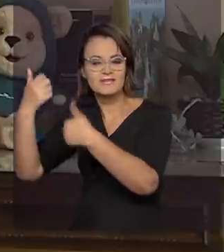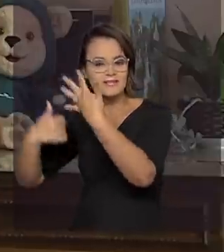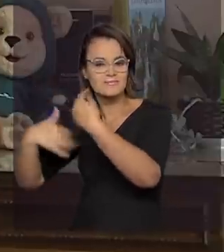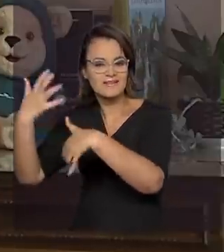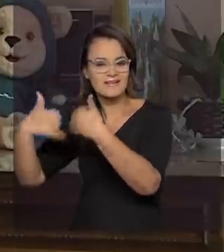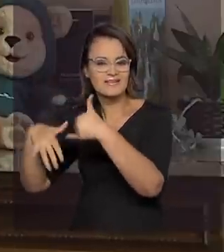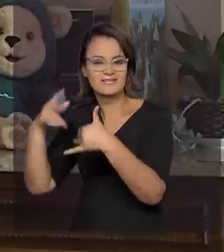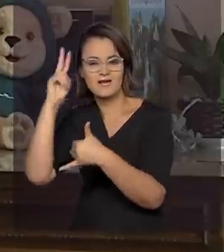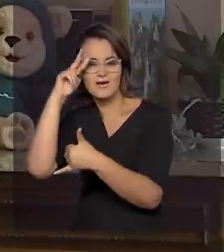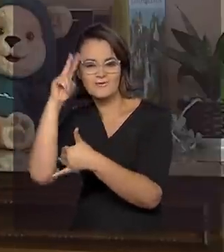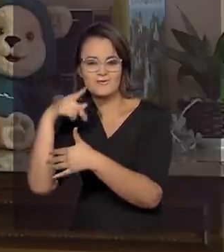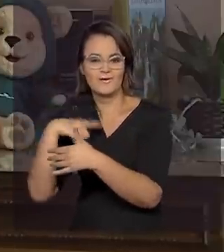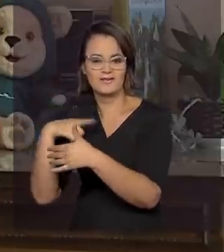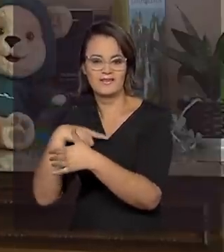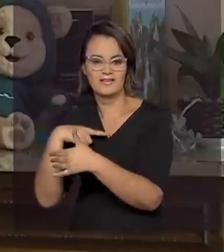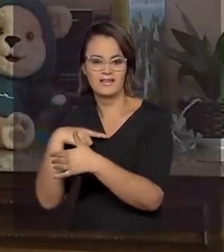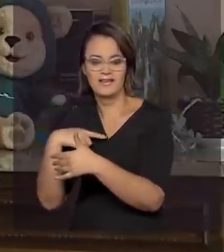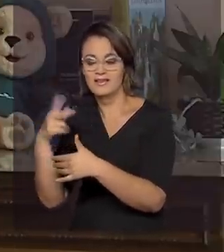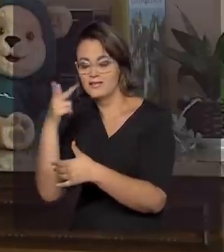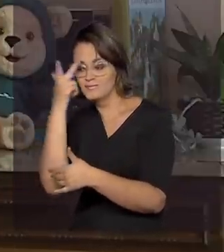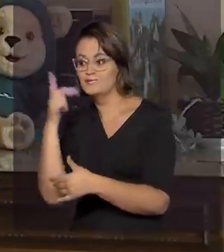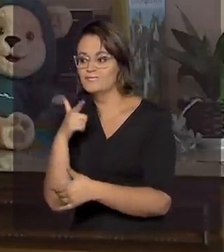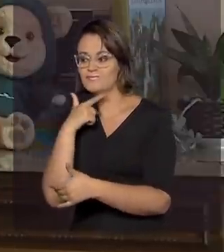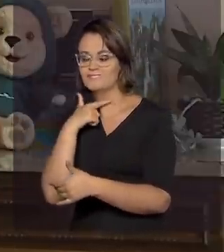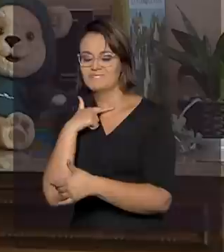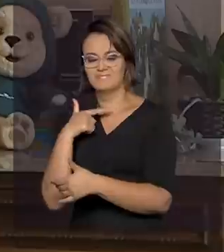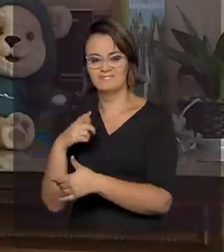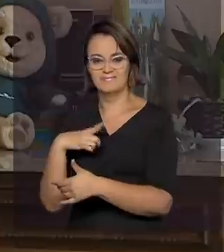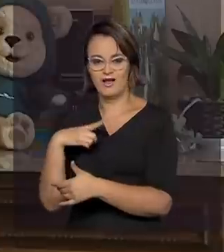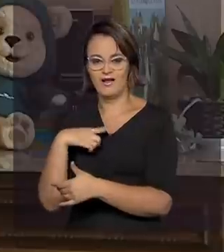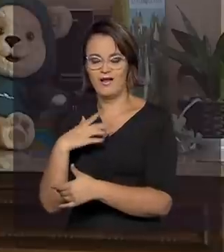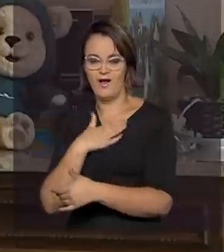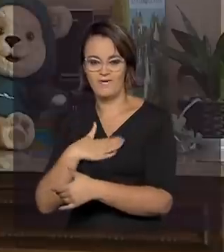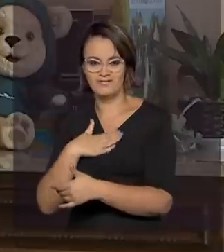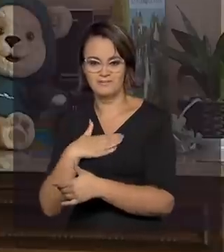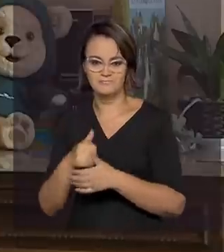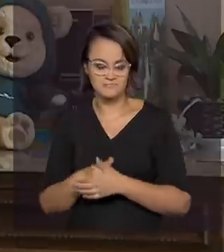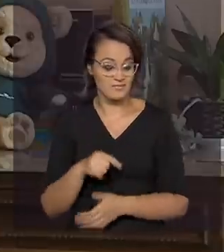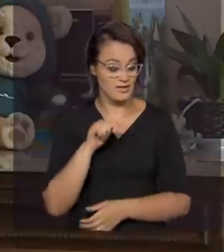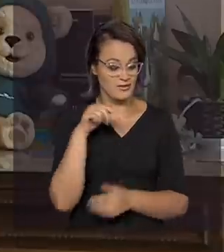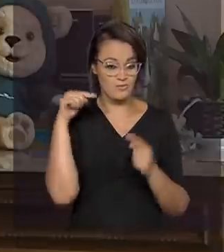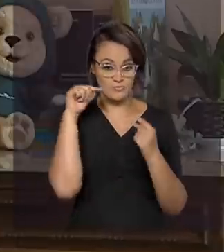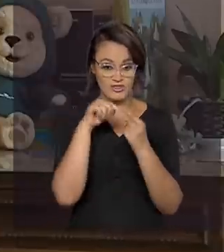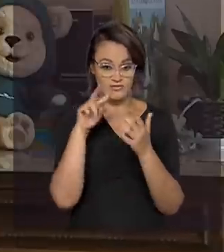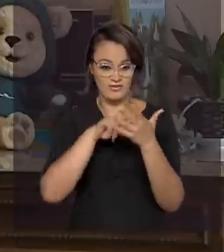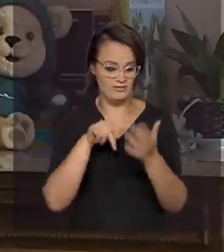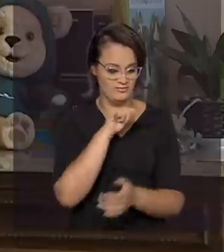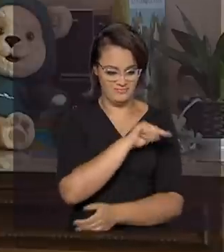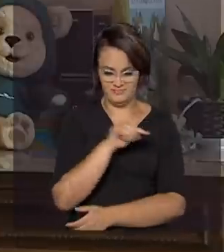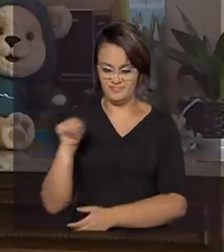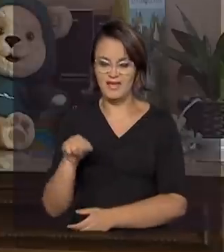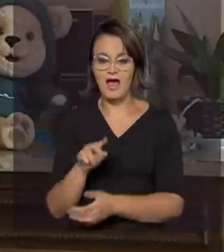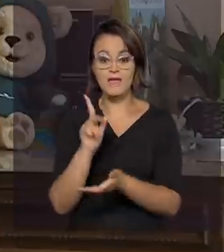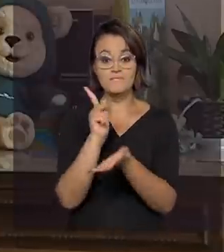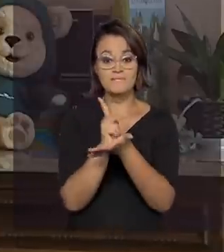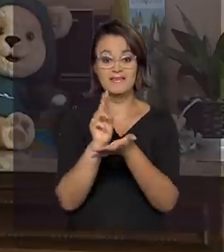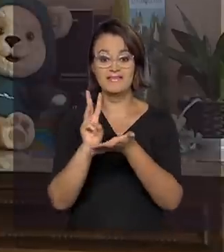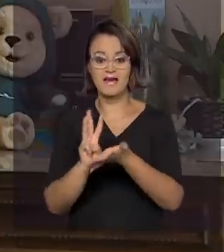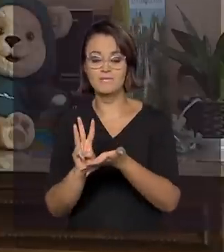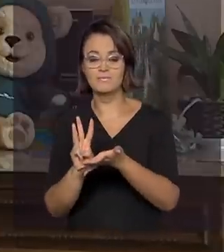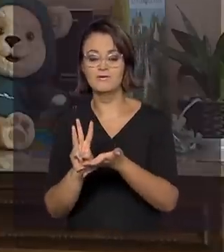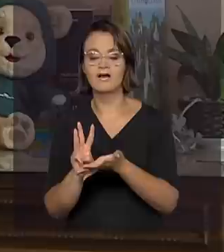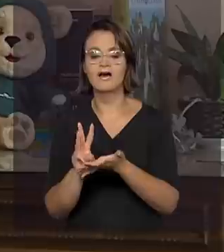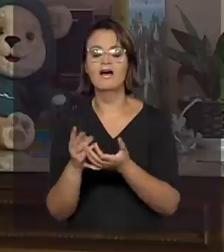que são valorizados pelo indivíduo. Então, diante dessas duas finalidades de leitura, o PEARLS avalia